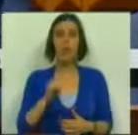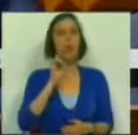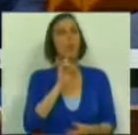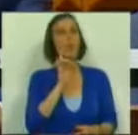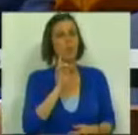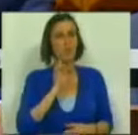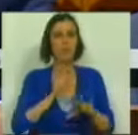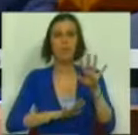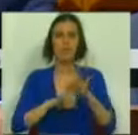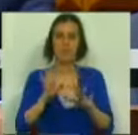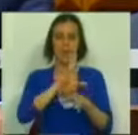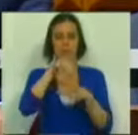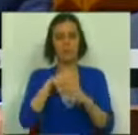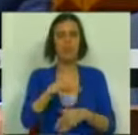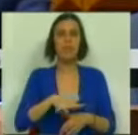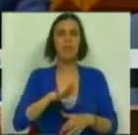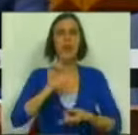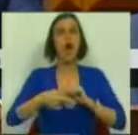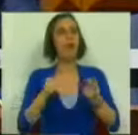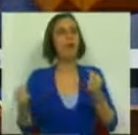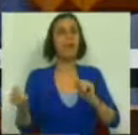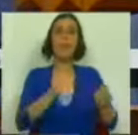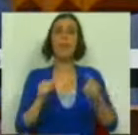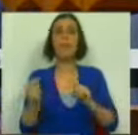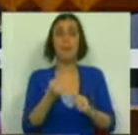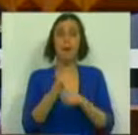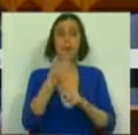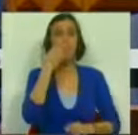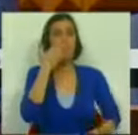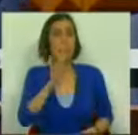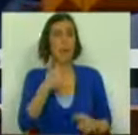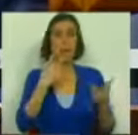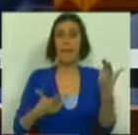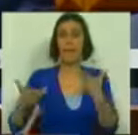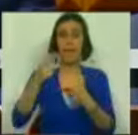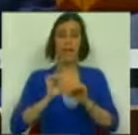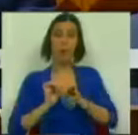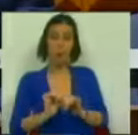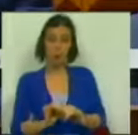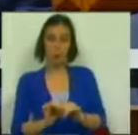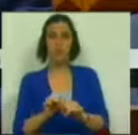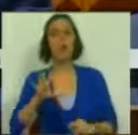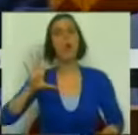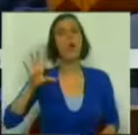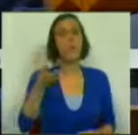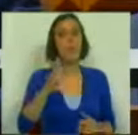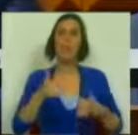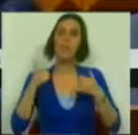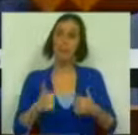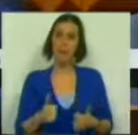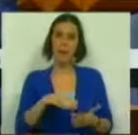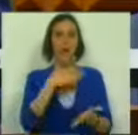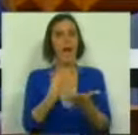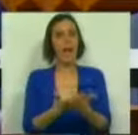ser útil fazer o encodramento do debate, pois até parece, pelas críticas da oposição, que o país estava